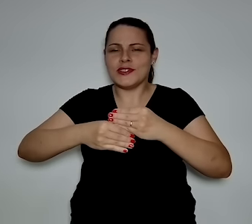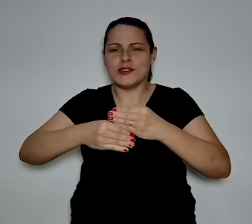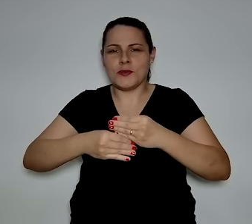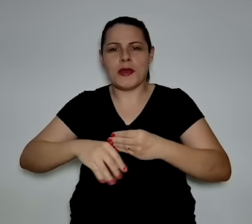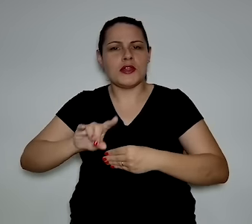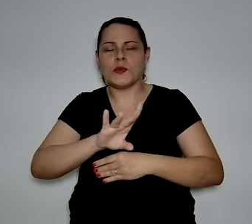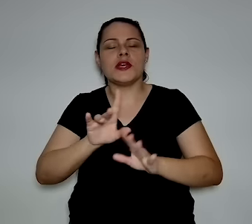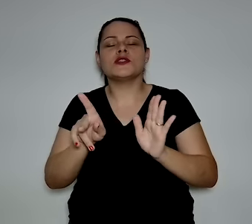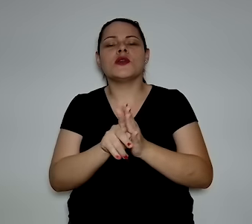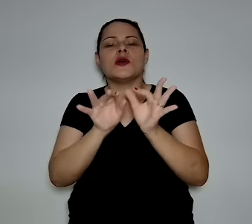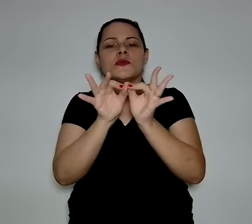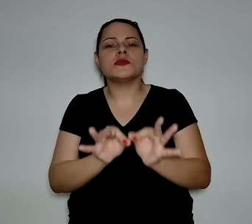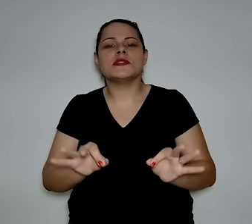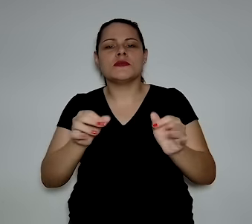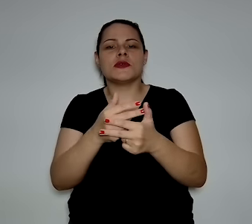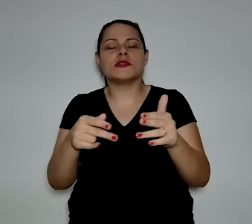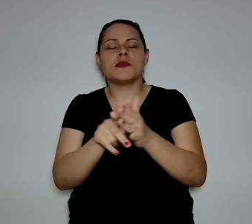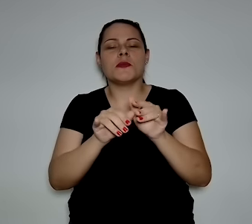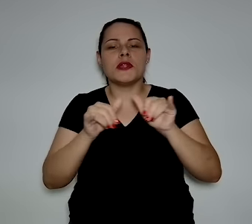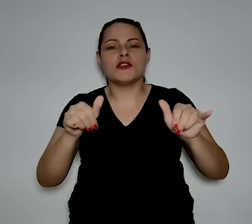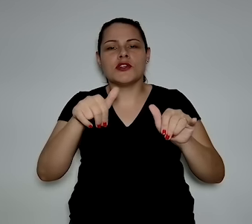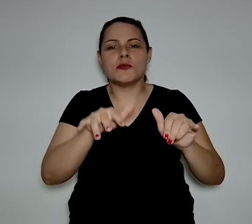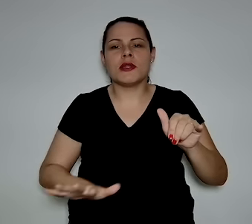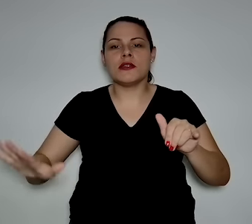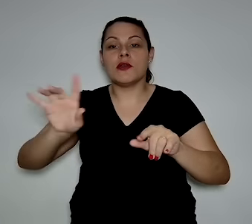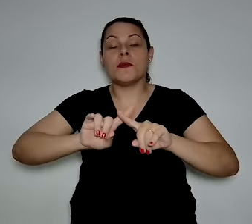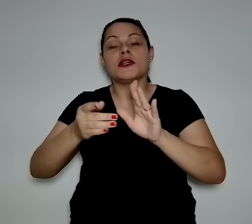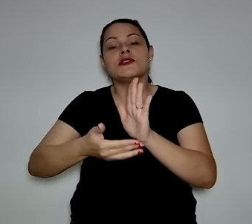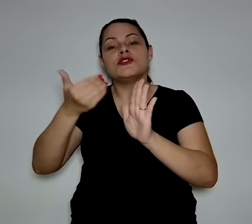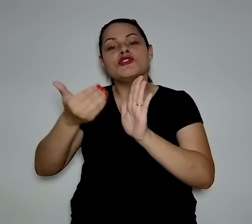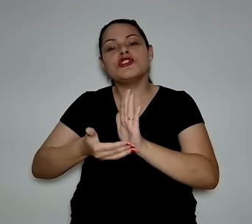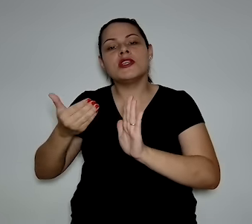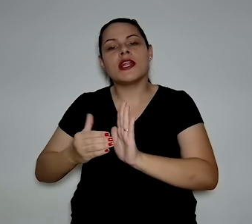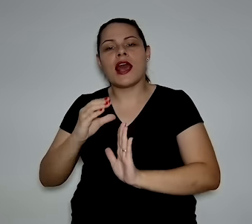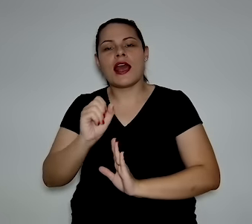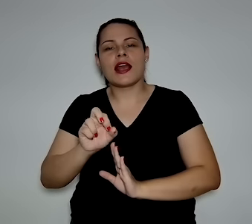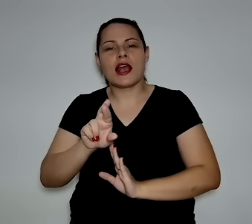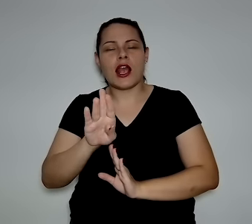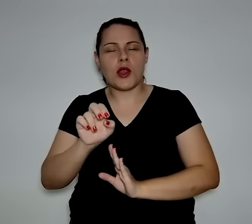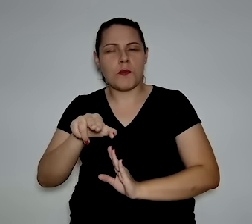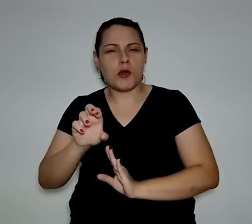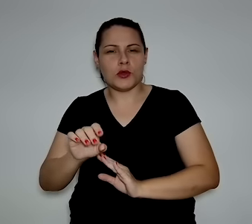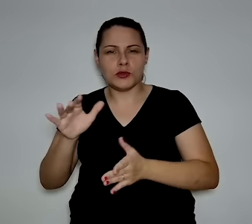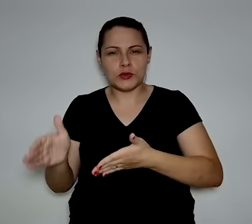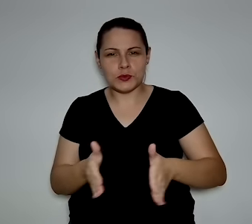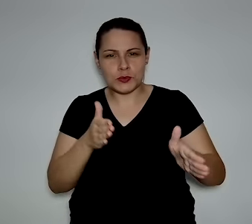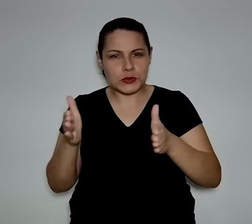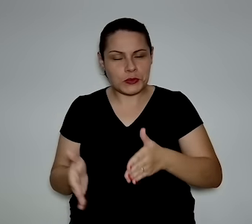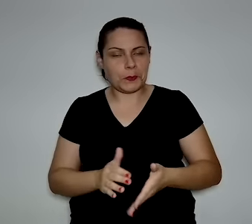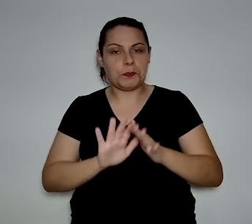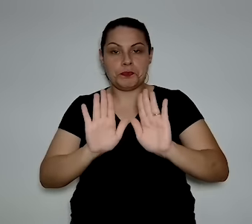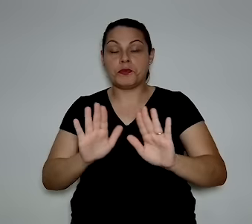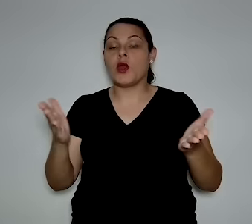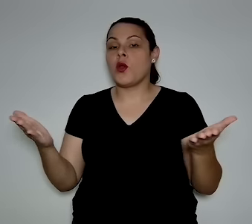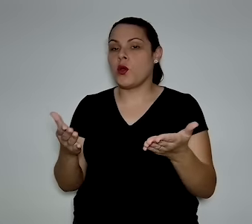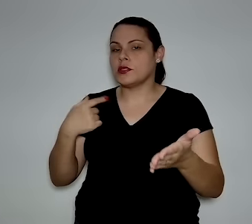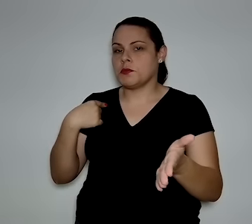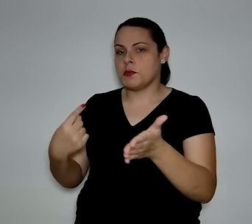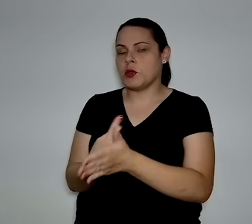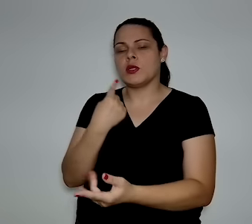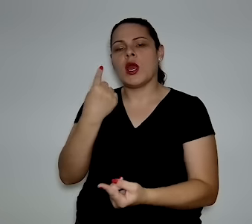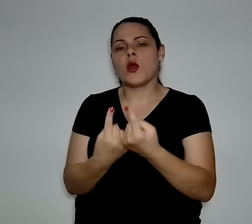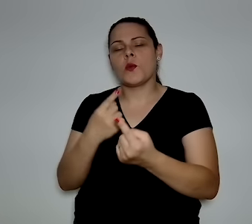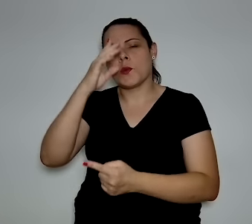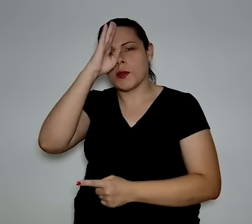não a matriz energética nacional, mas para descarbonizar processos produtivos. Então, hoje, se você me